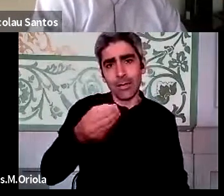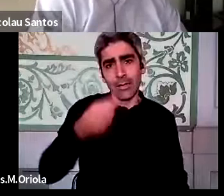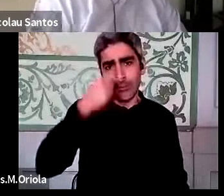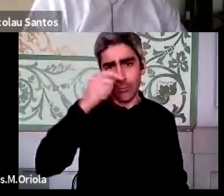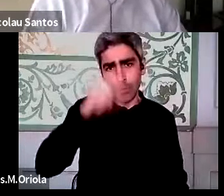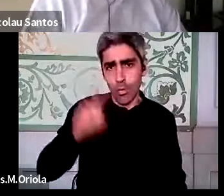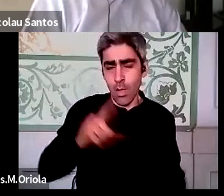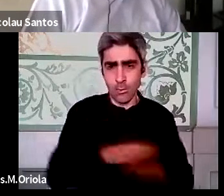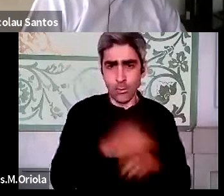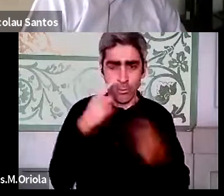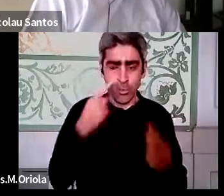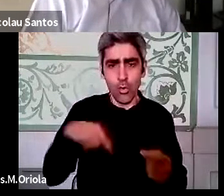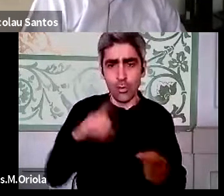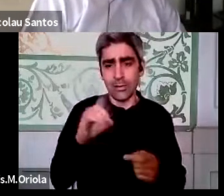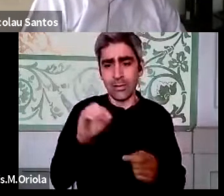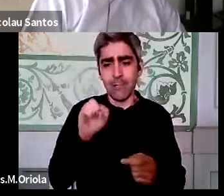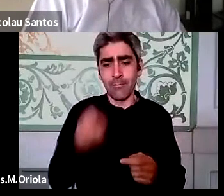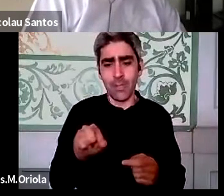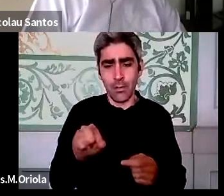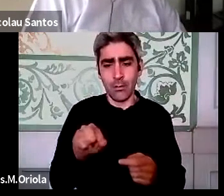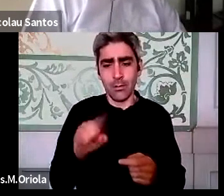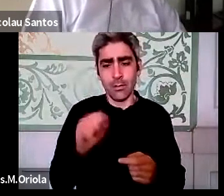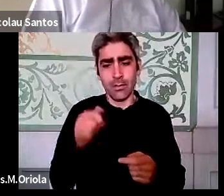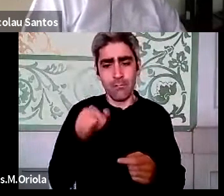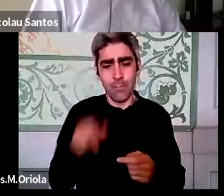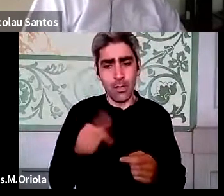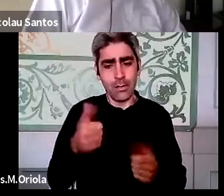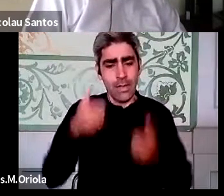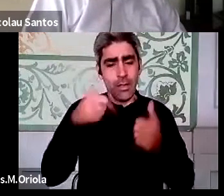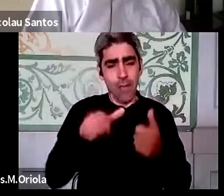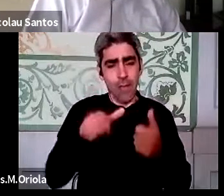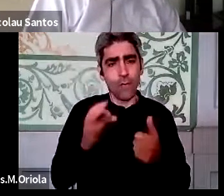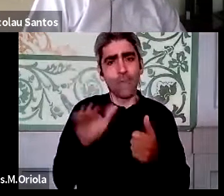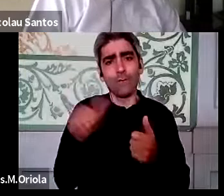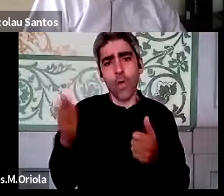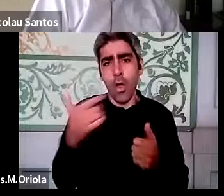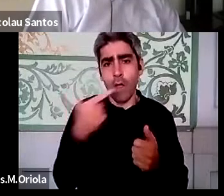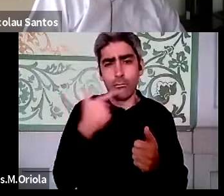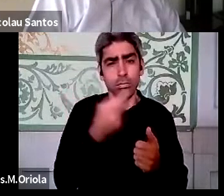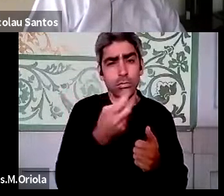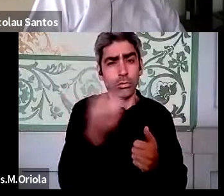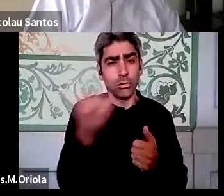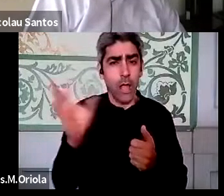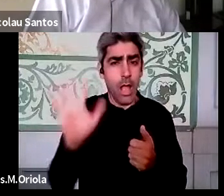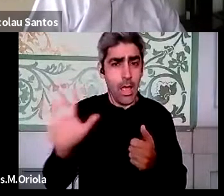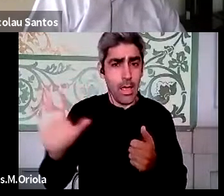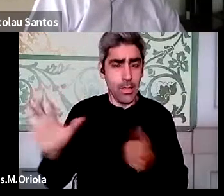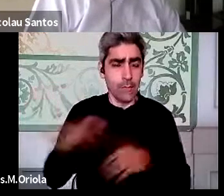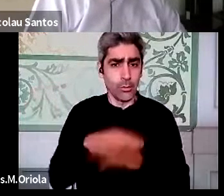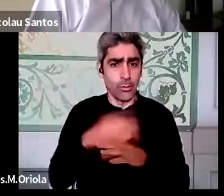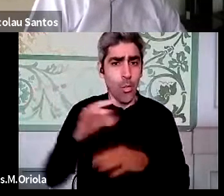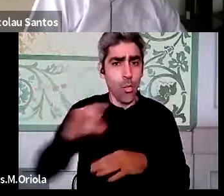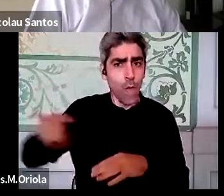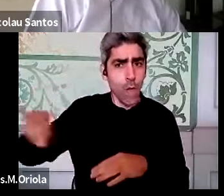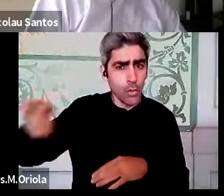65 mil da central, e ficou de fora, e ficou de fora, e ficou de fora toda a administração local,